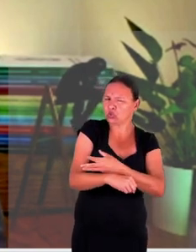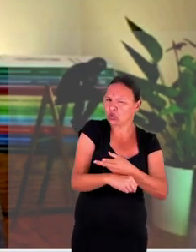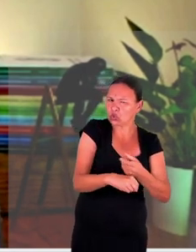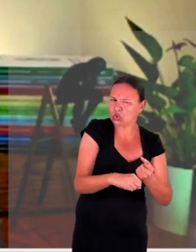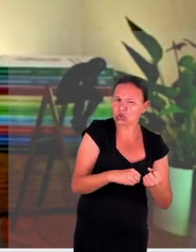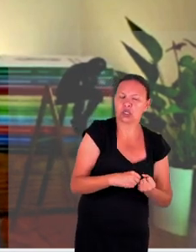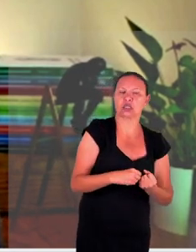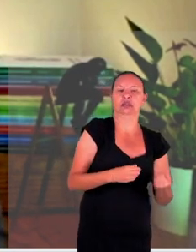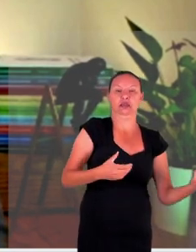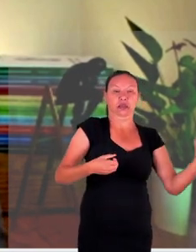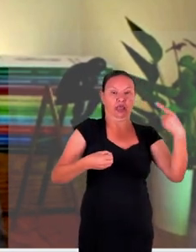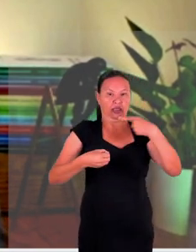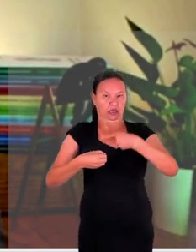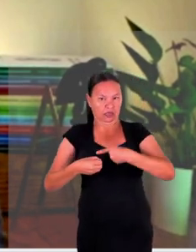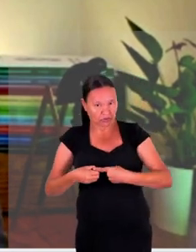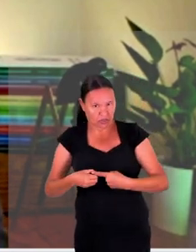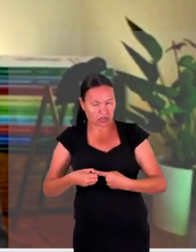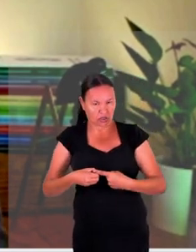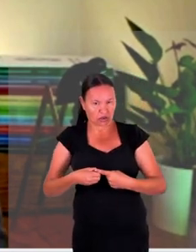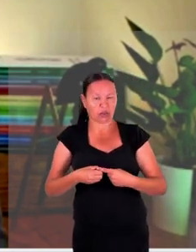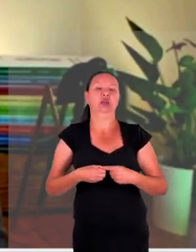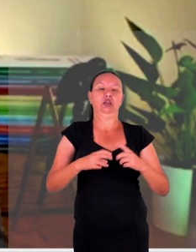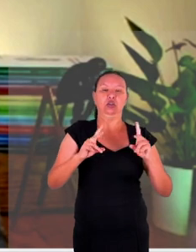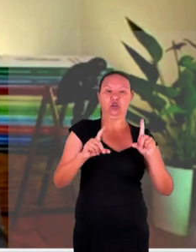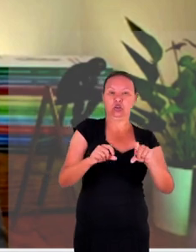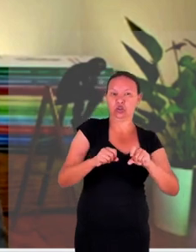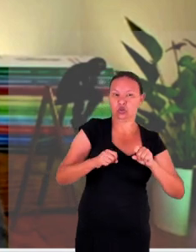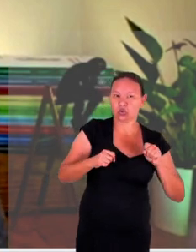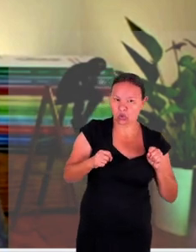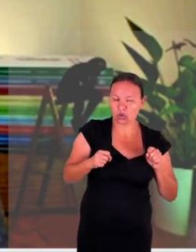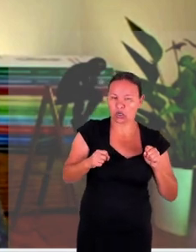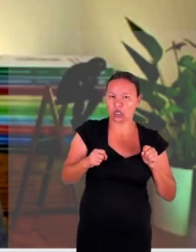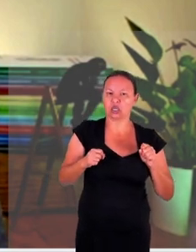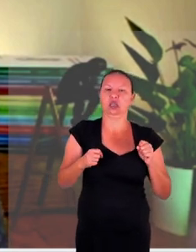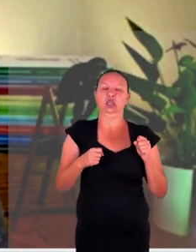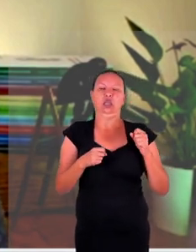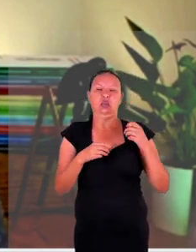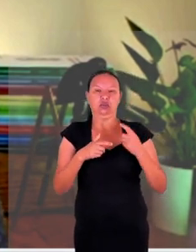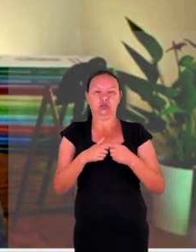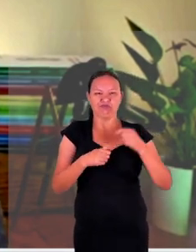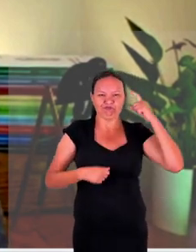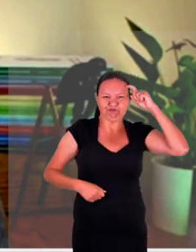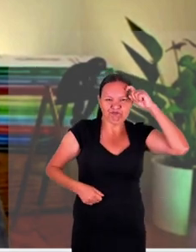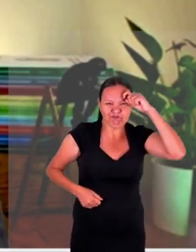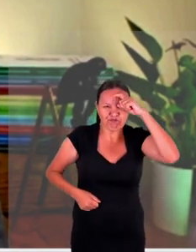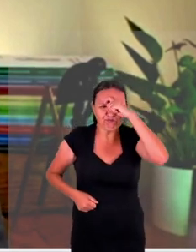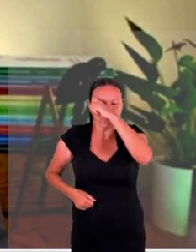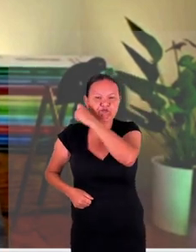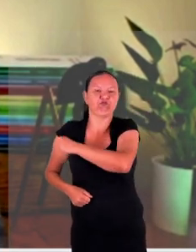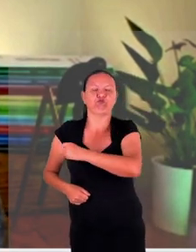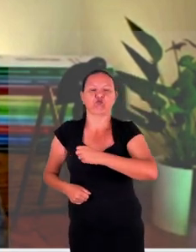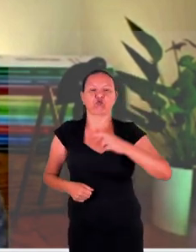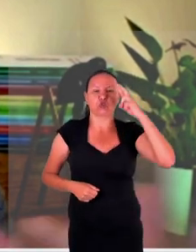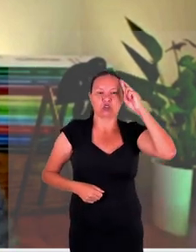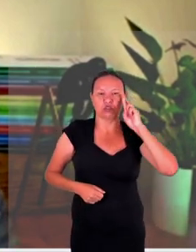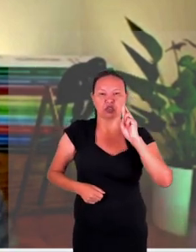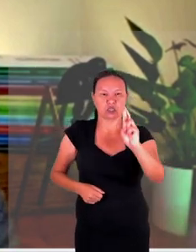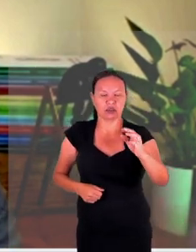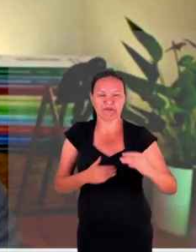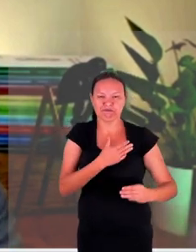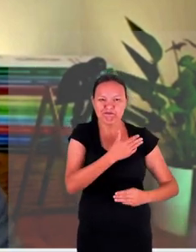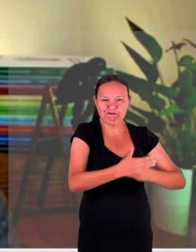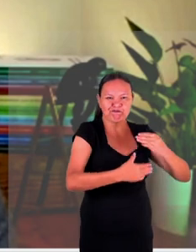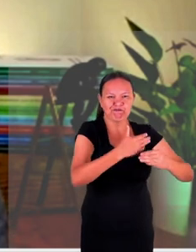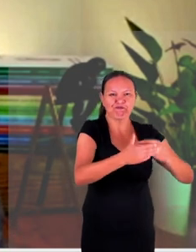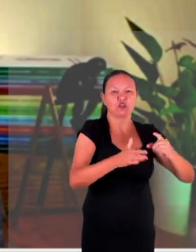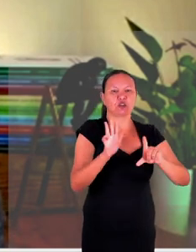a possibilidade de escolha diante a reserva do possível e a dificuldade da realização progressiva dos